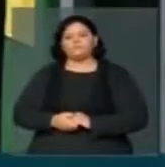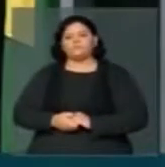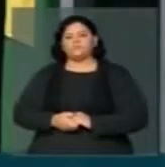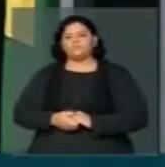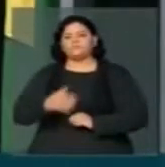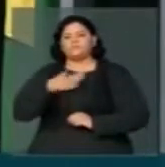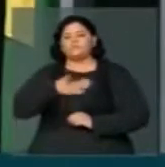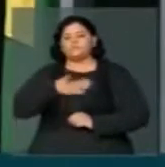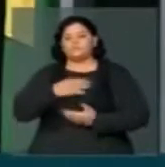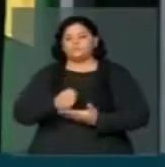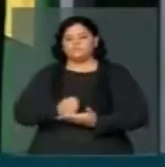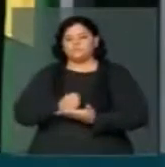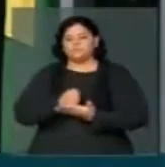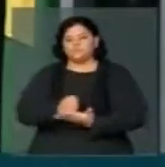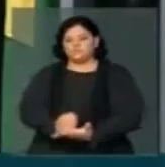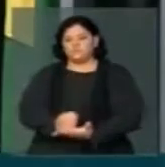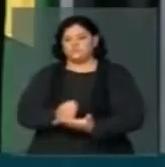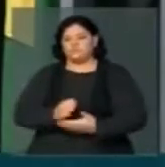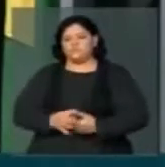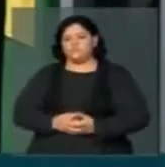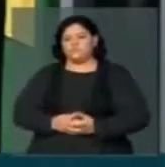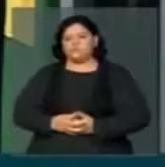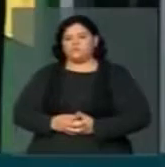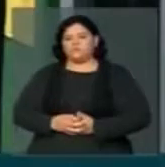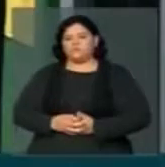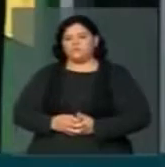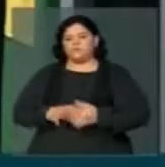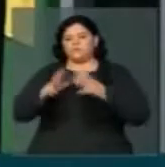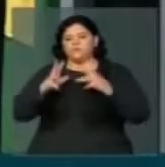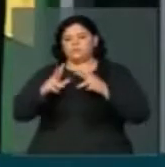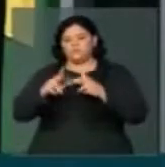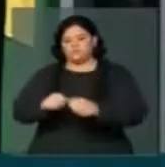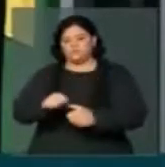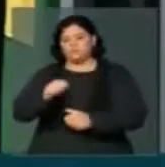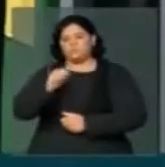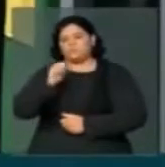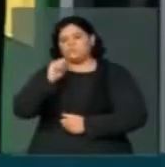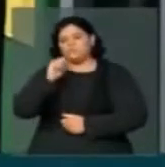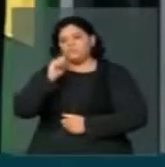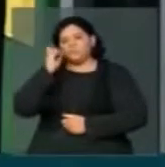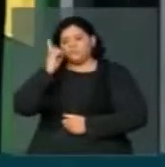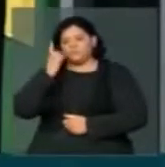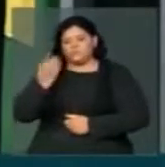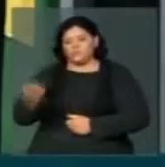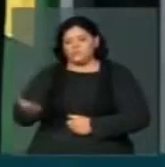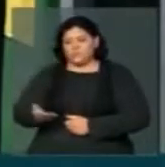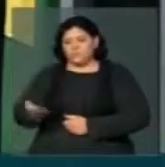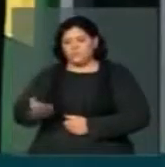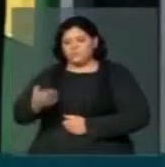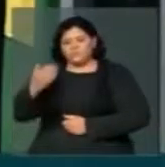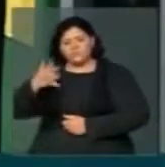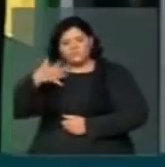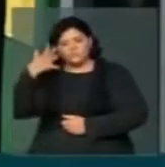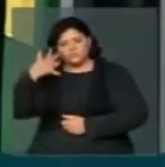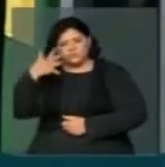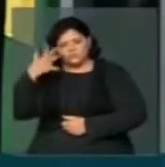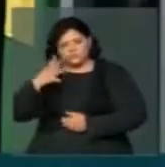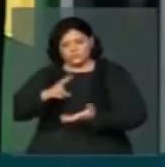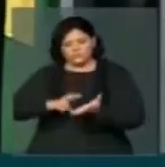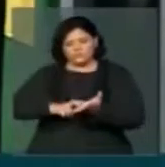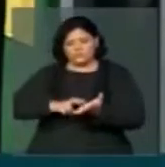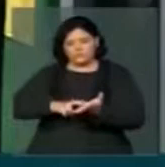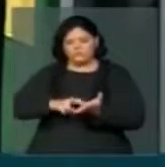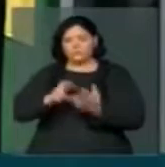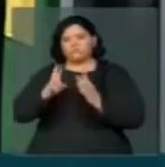solidariedade com todos aqueles que se pronunciaram hoje pela manhã, na